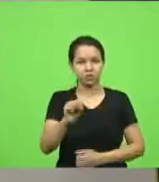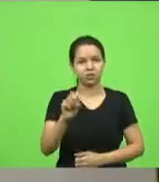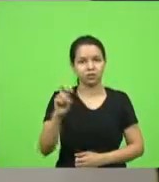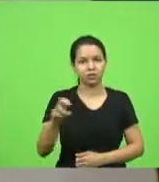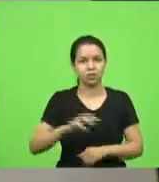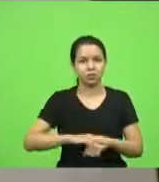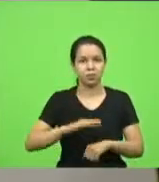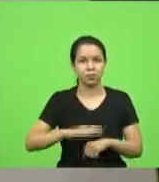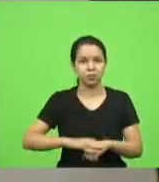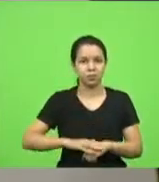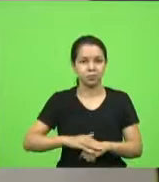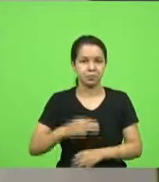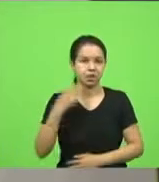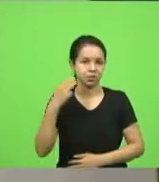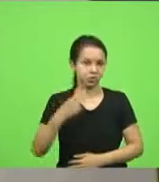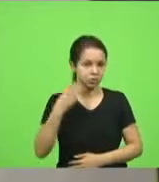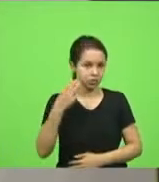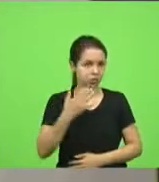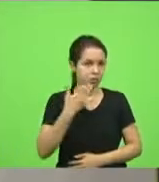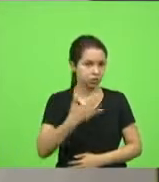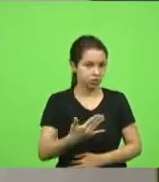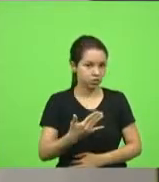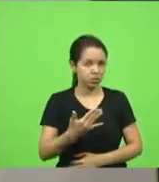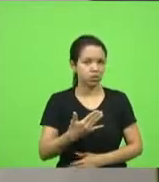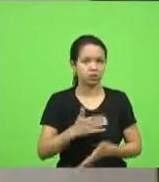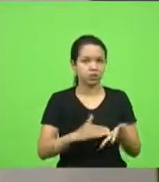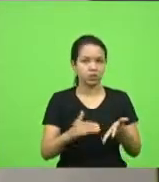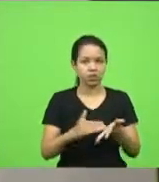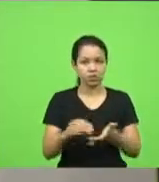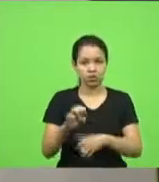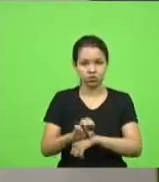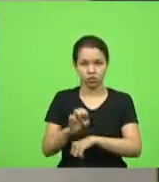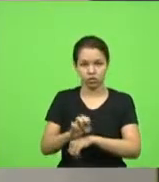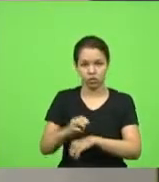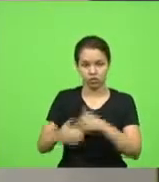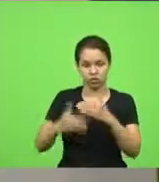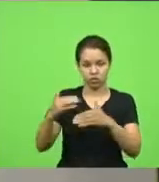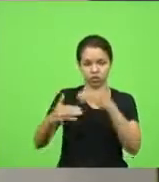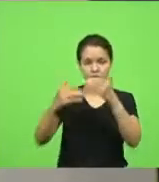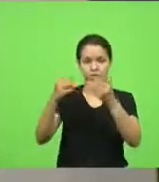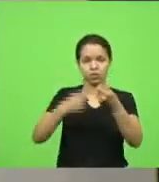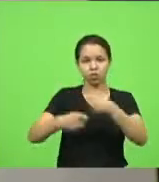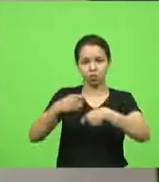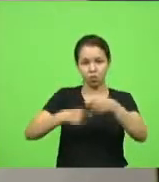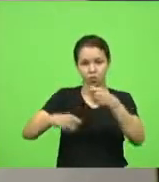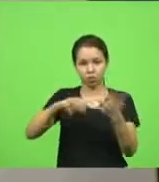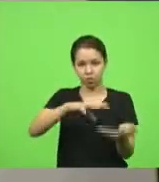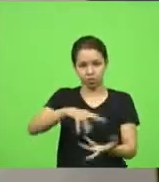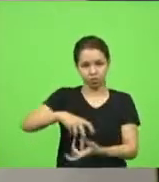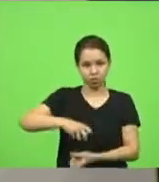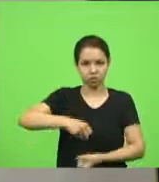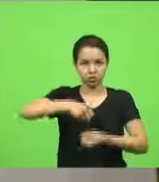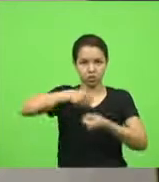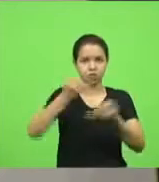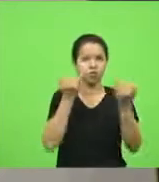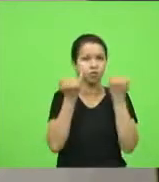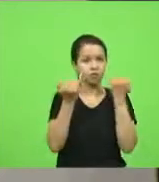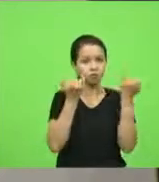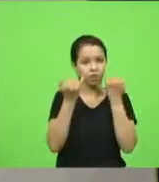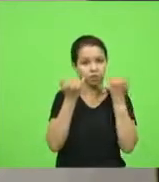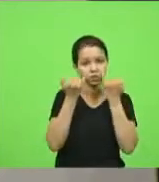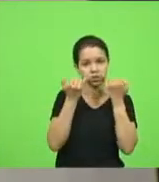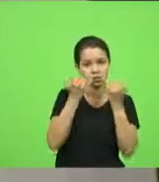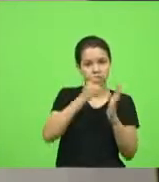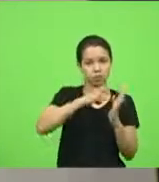deputado Márcio Machado, solicitando ao secretário de Estado de Desenvolvimento Econômico Sustentável informações acerca dos processos